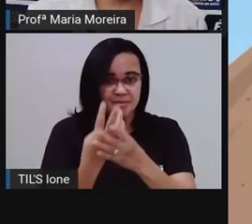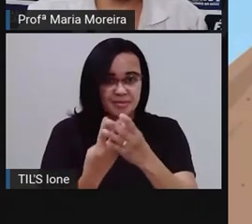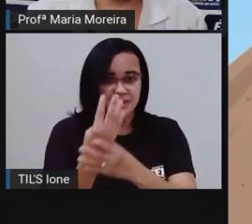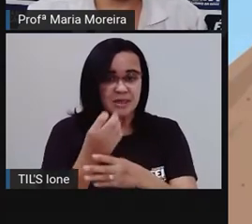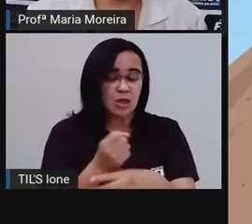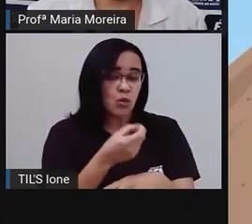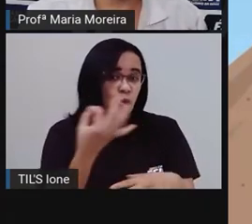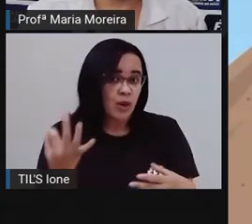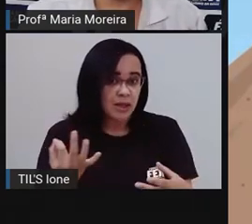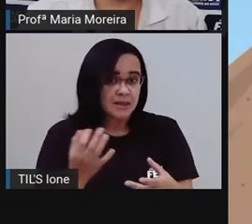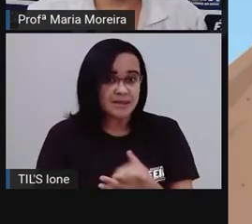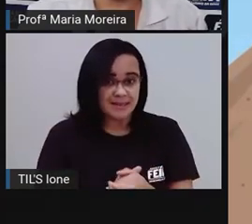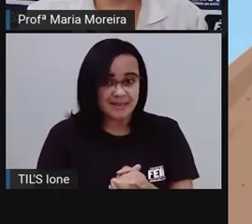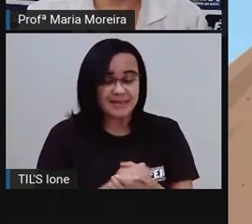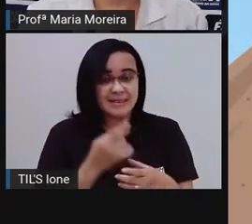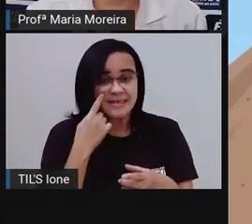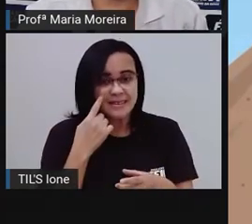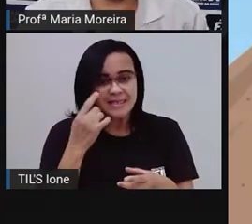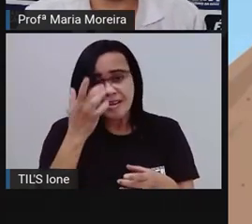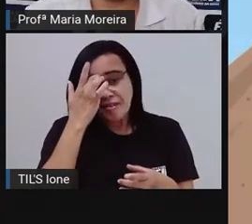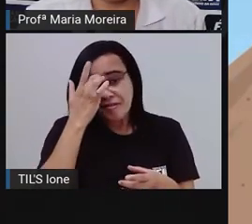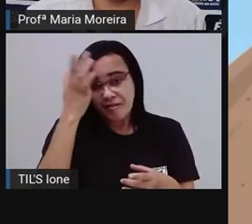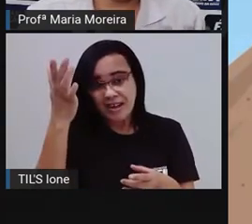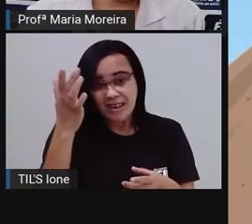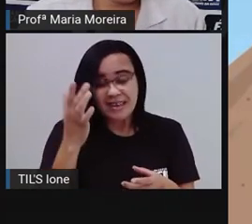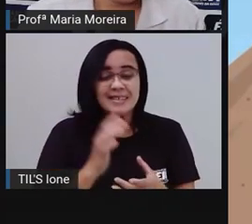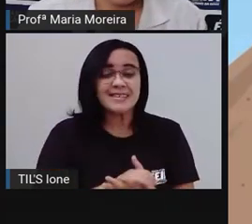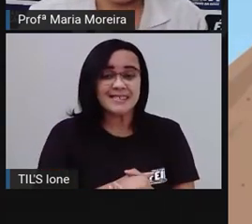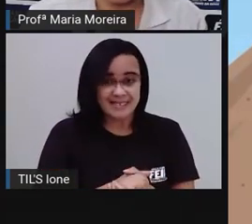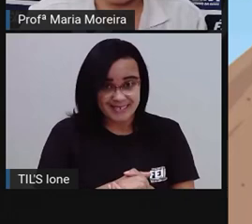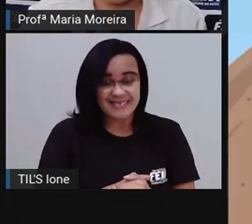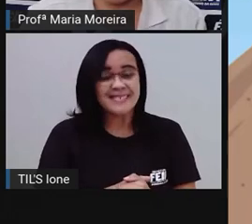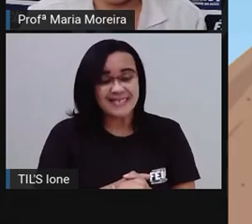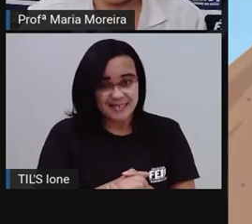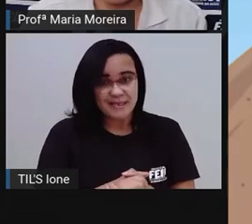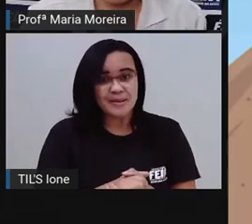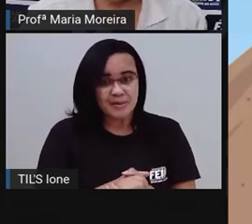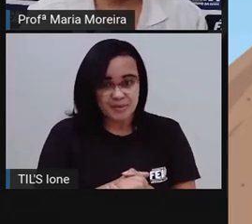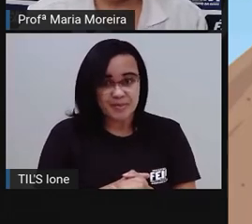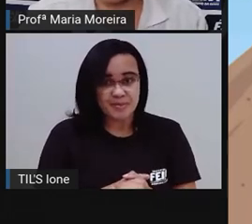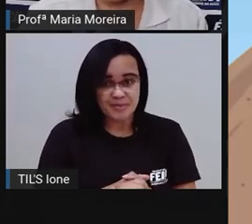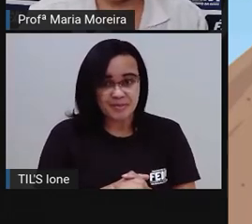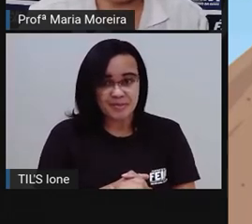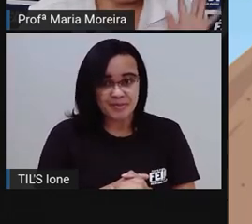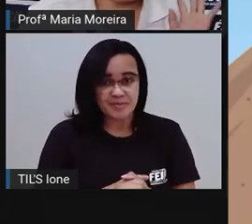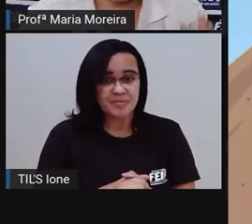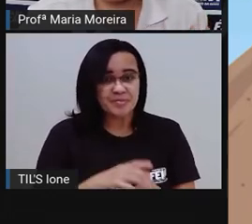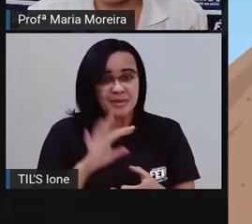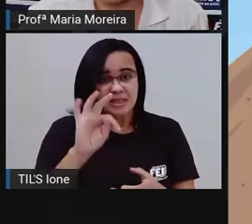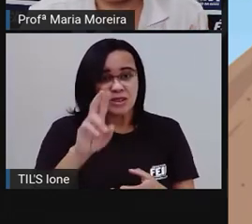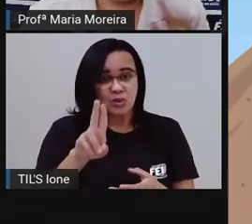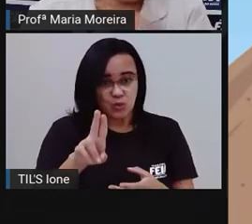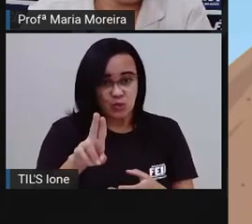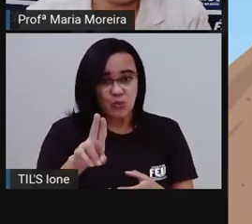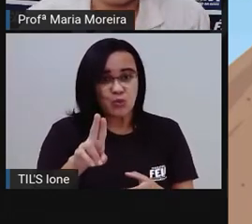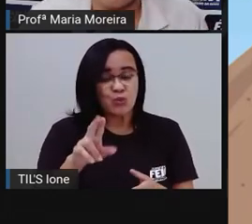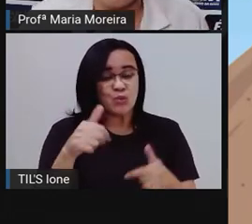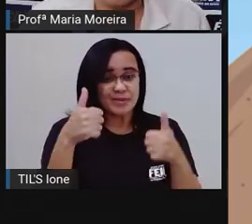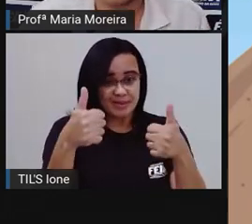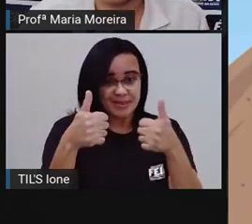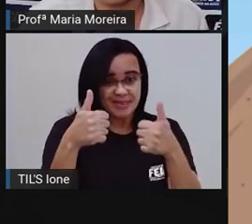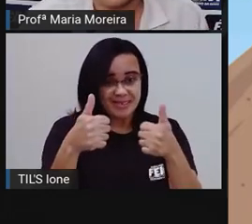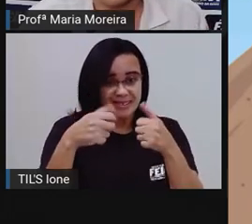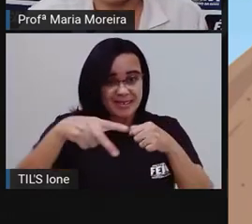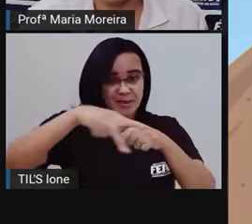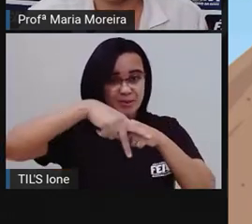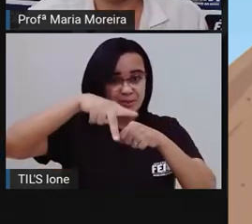fácil de você procurar. só você procurar. ordual.net. É sempre o mesmo site que a ProUja. Ó. Tu é pronome. Fiz não é. A gente viu que fiz não é